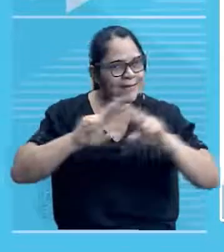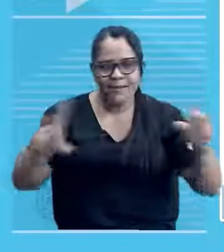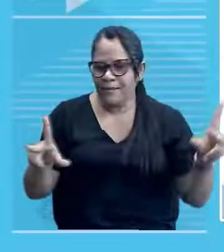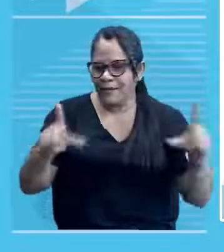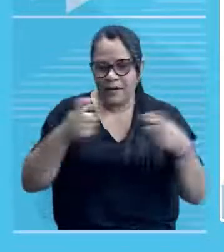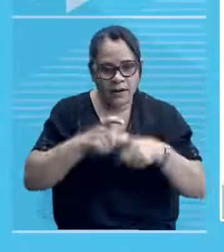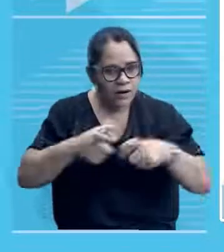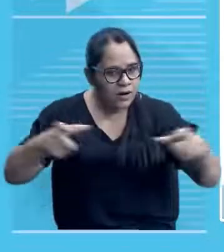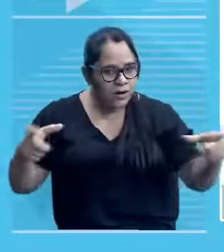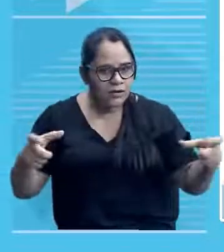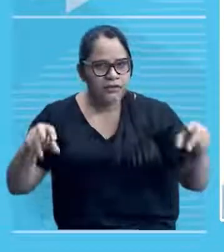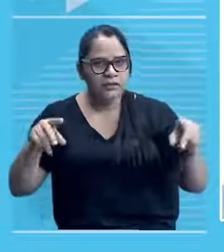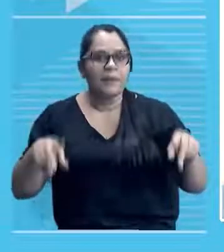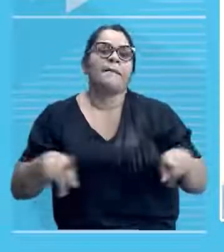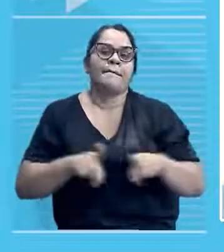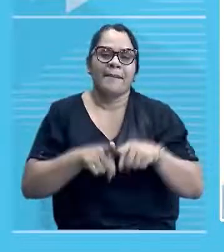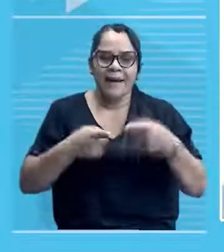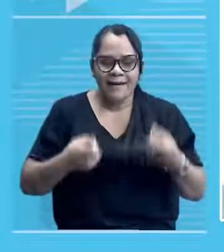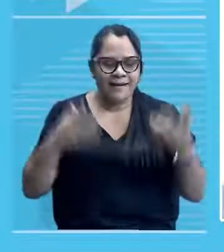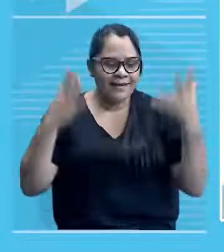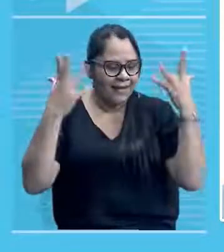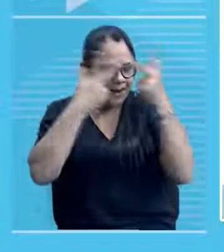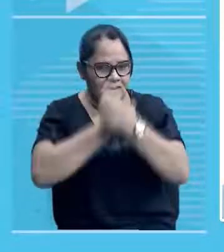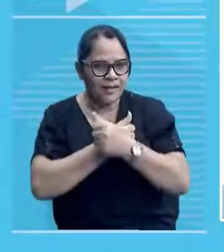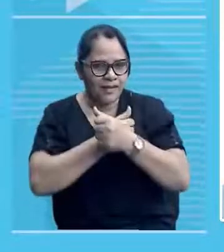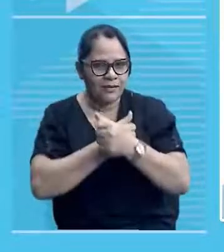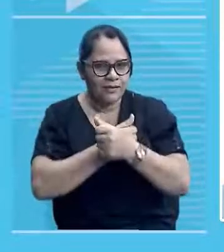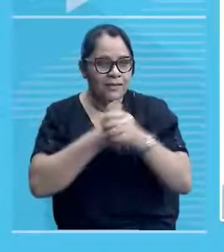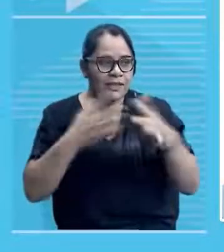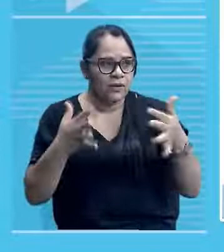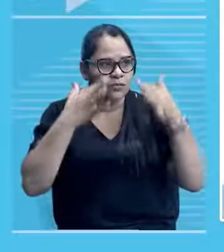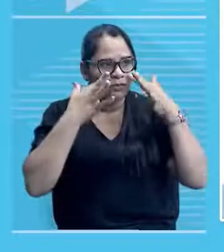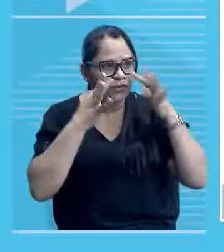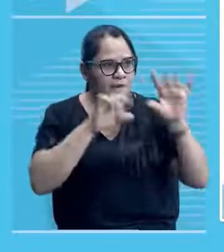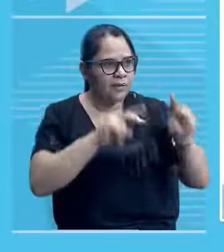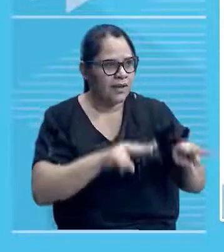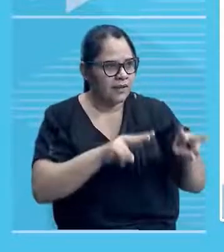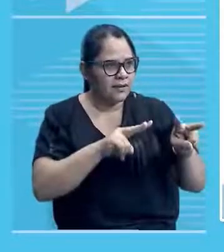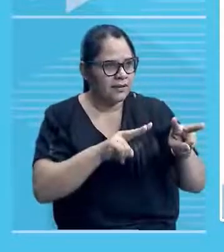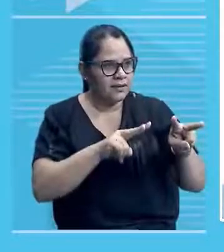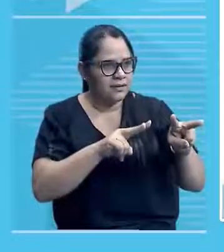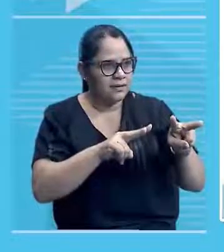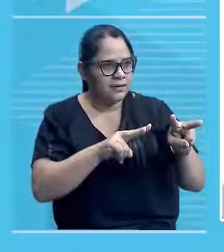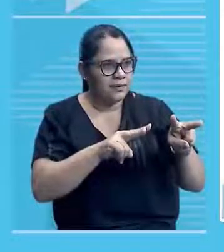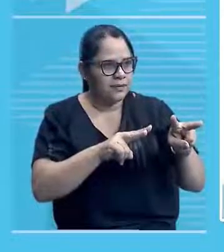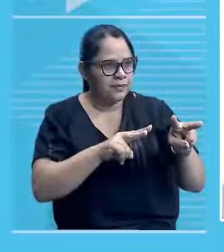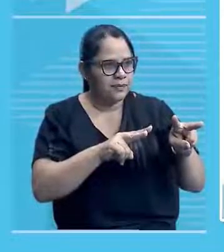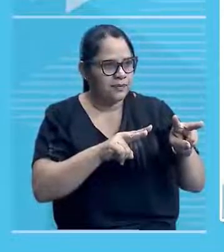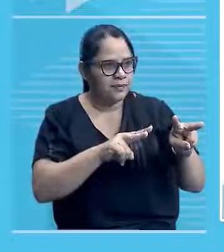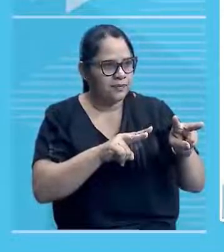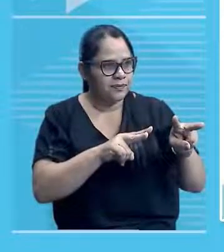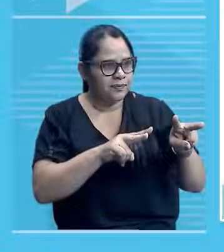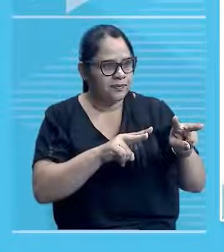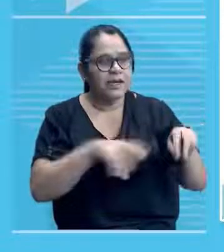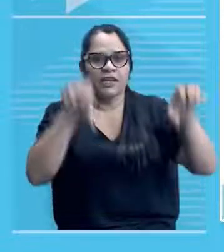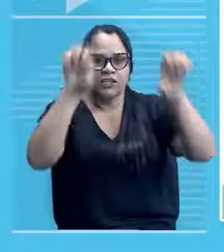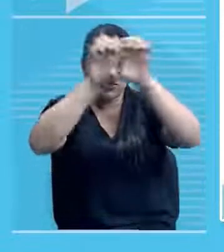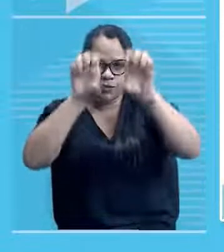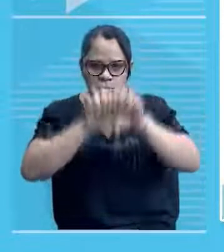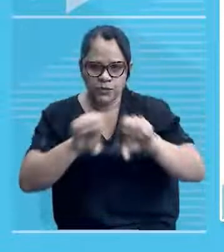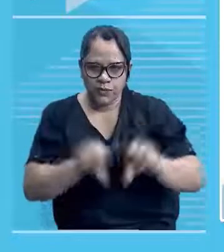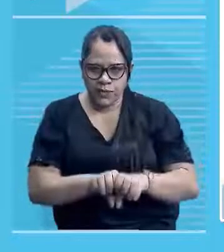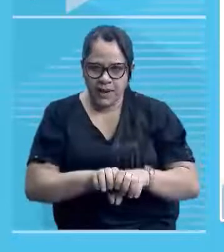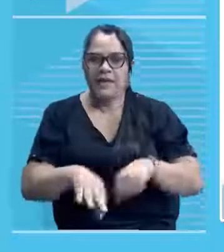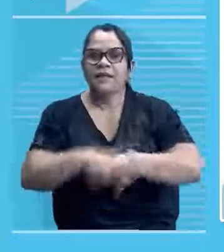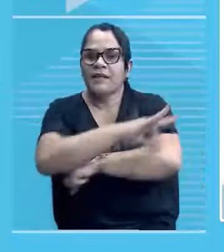bonito, tá? Um prédio que chama a atenção aí pela sua característica arquitetônica, né? Como vocês podem